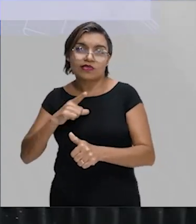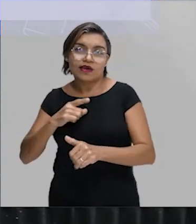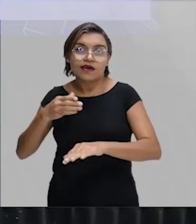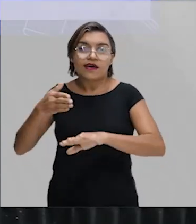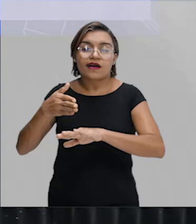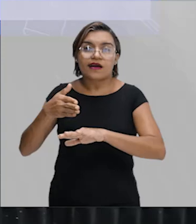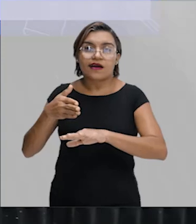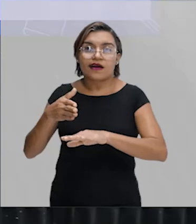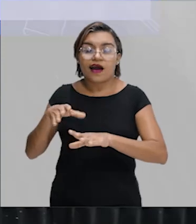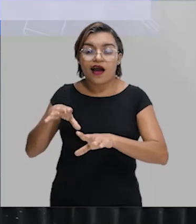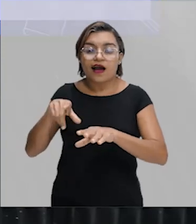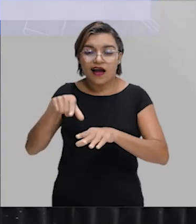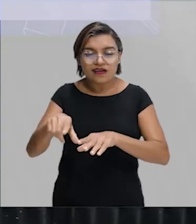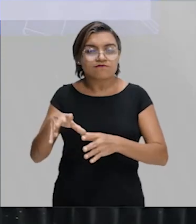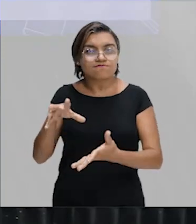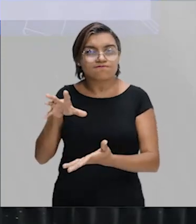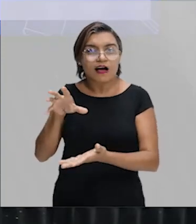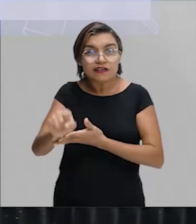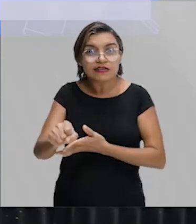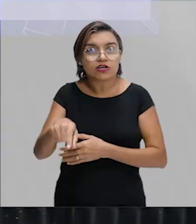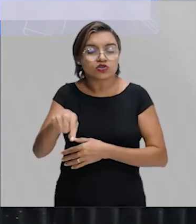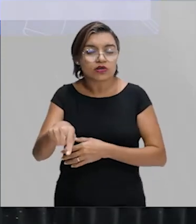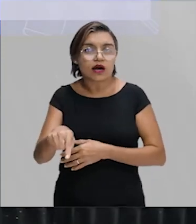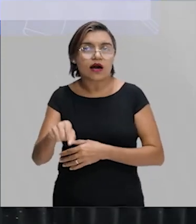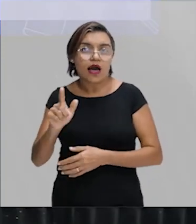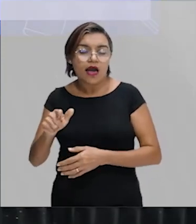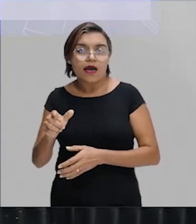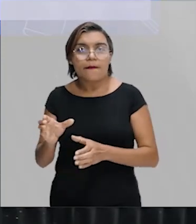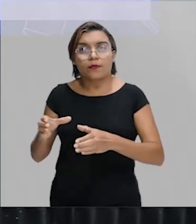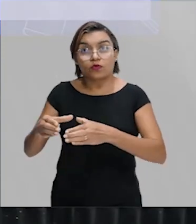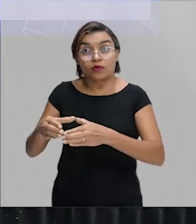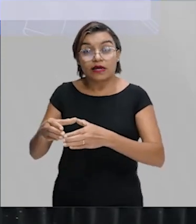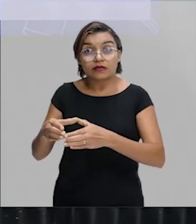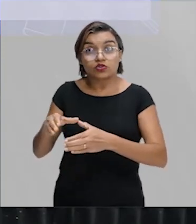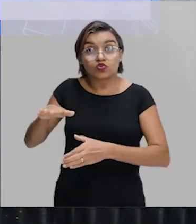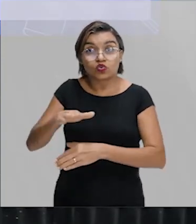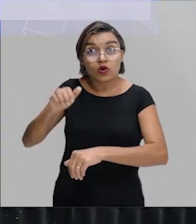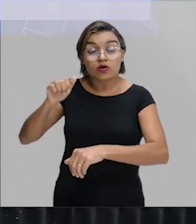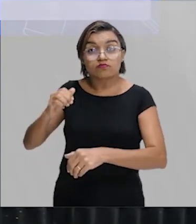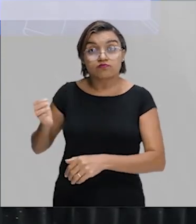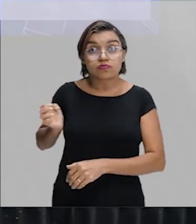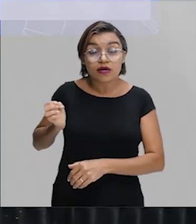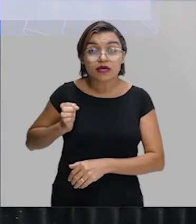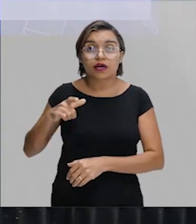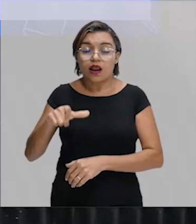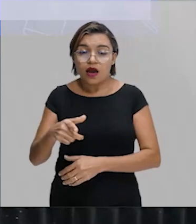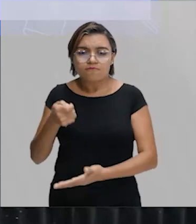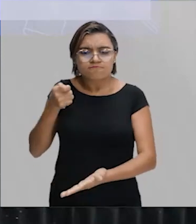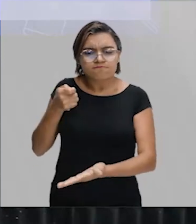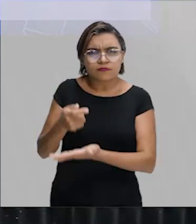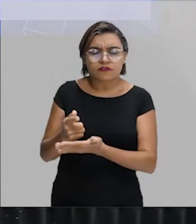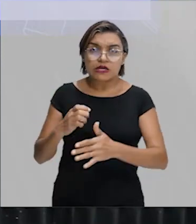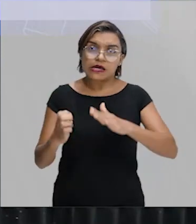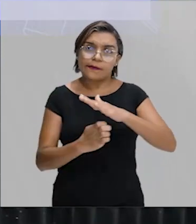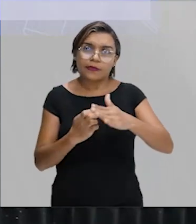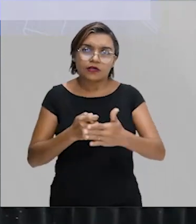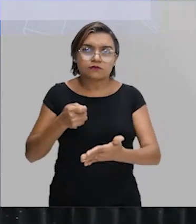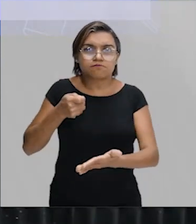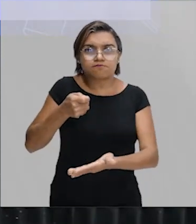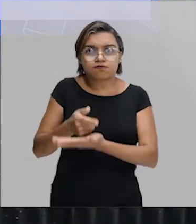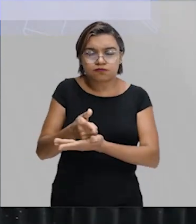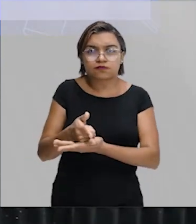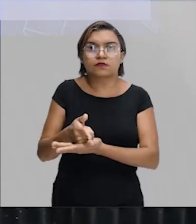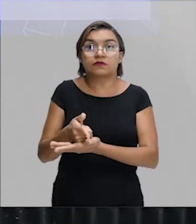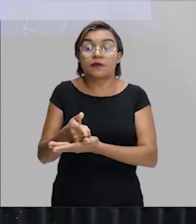regiões que têm maior poder aquisitivo, que podem pagar. Até porque houve um investimento de empresas na descoberta da